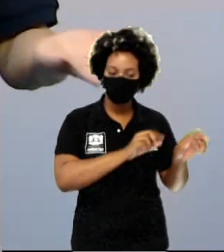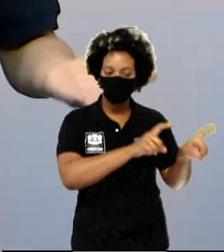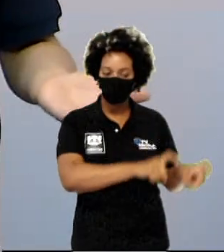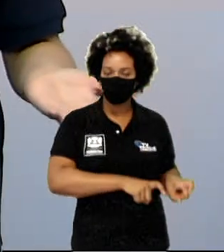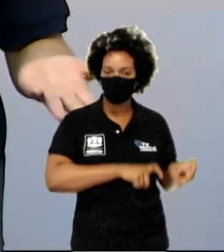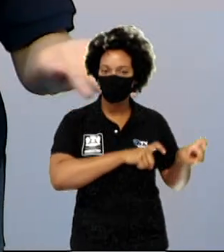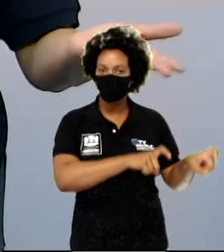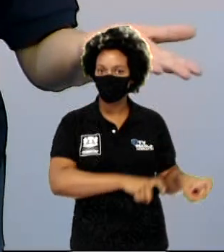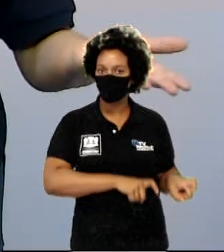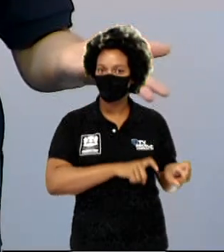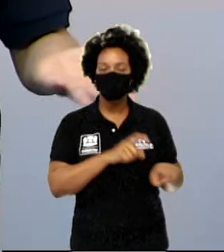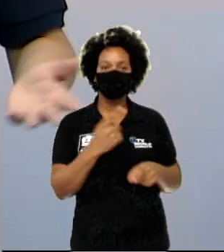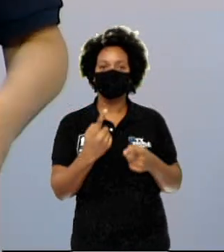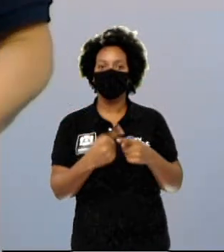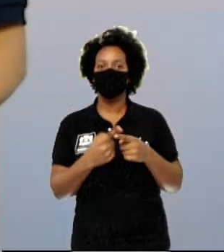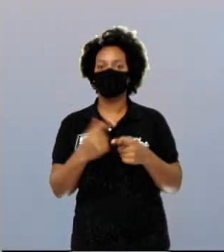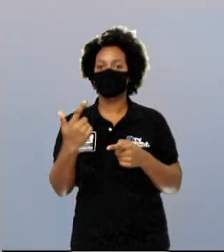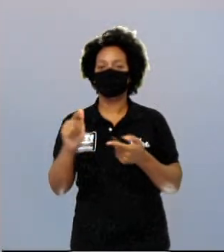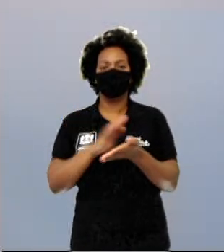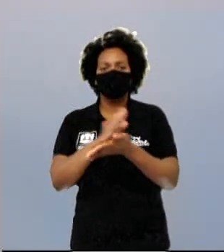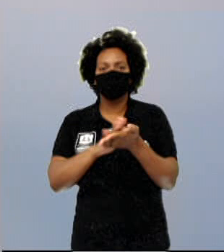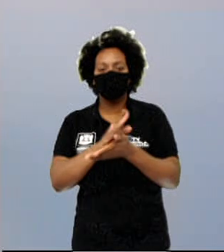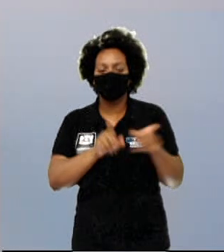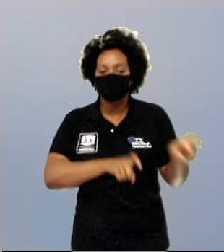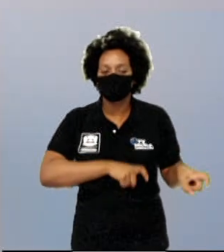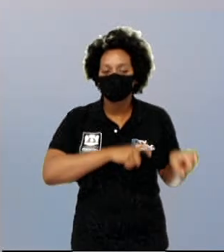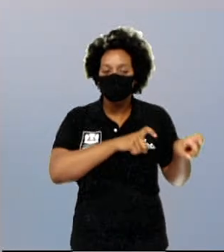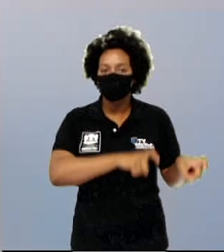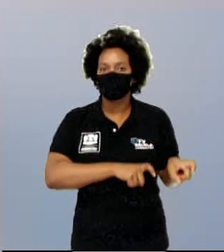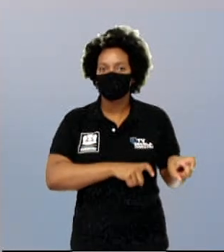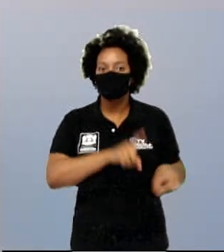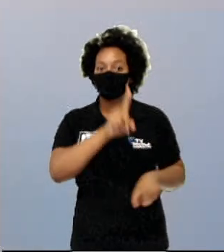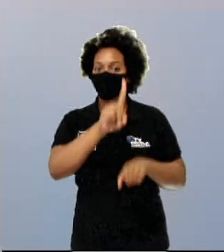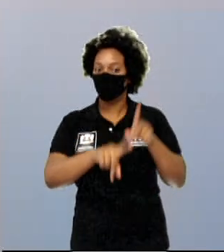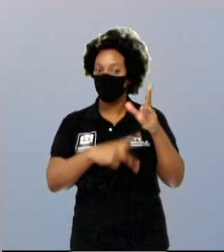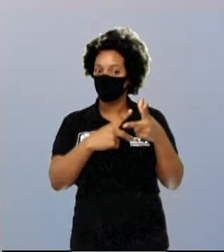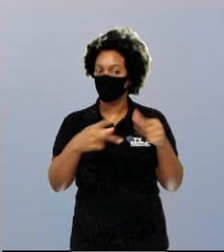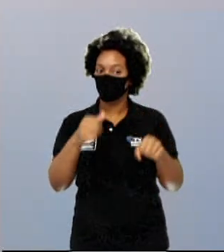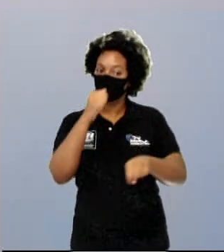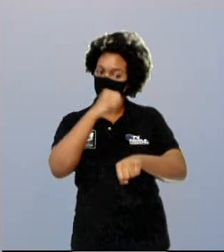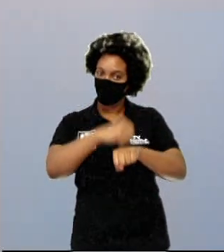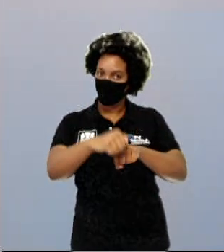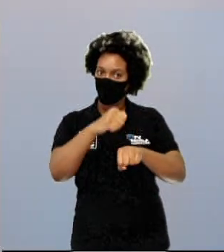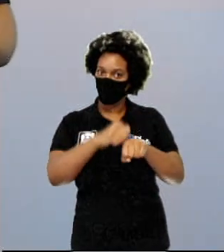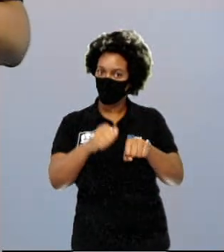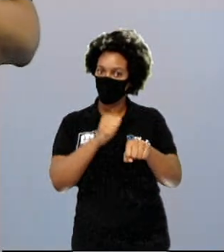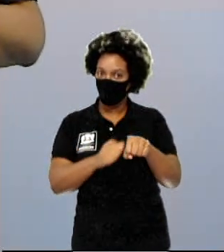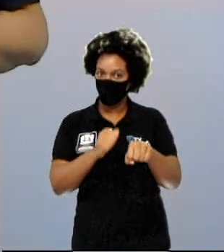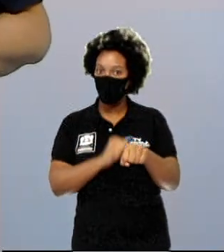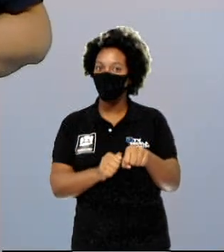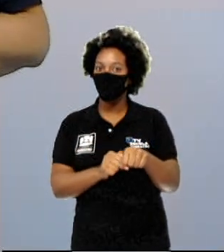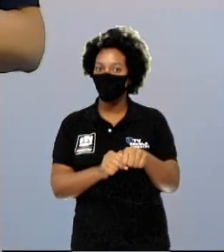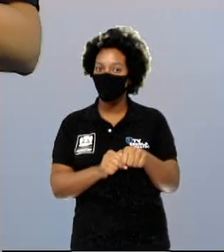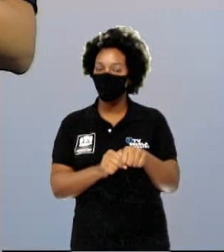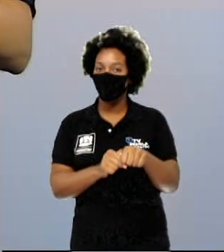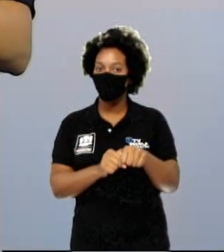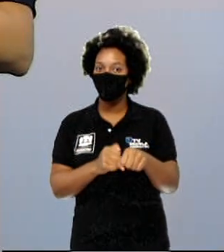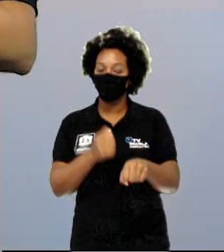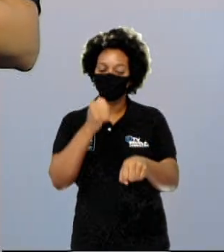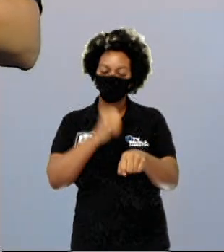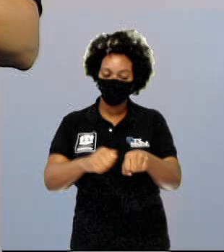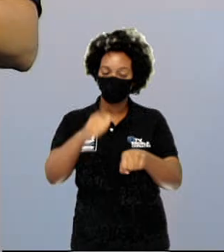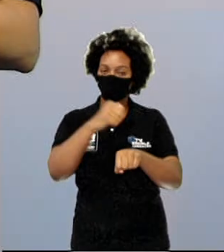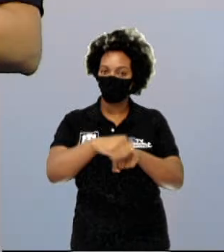Se não tinha agricultura, não tinha arado. É um instrumento de pedra lascada. A pedra lascada é um